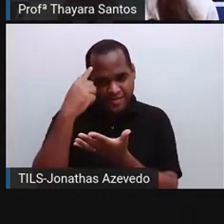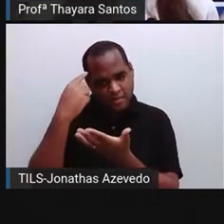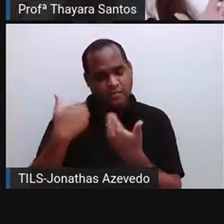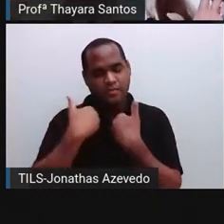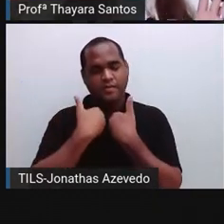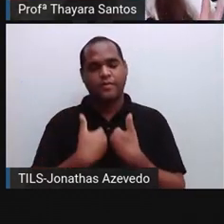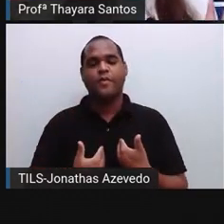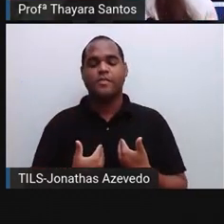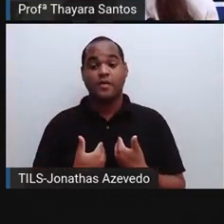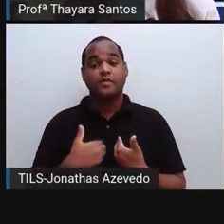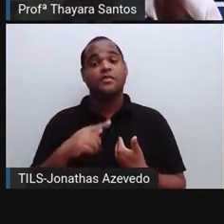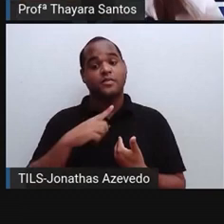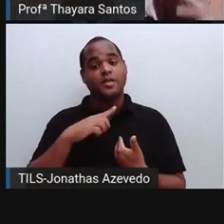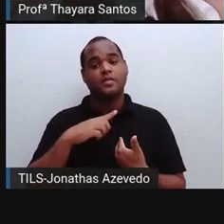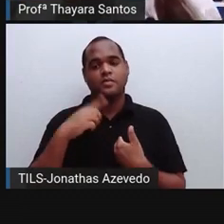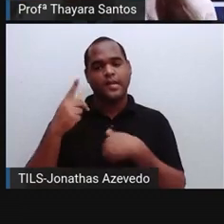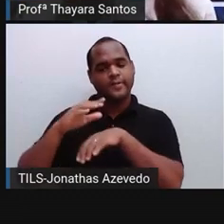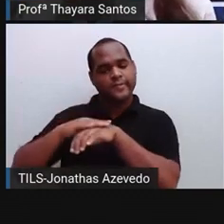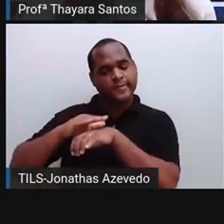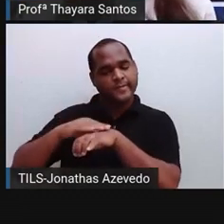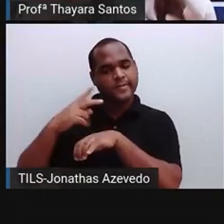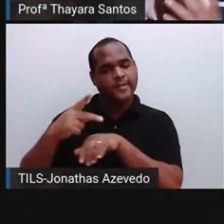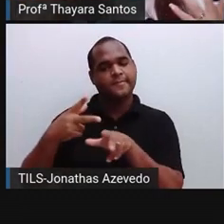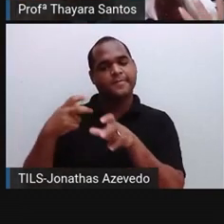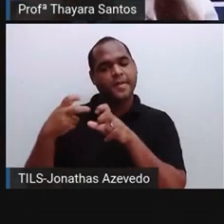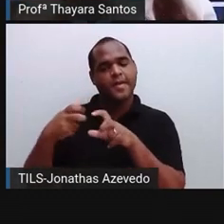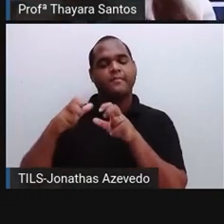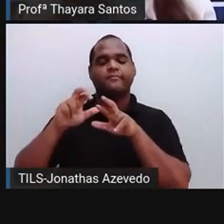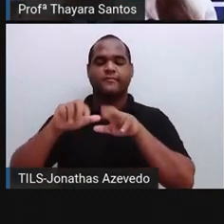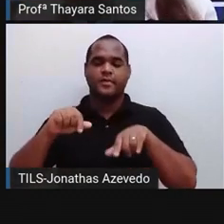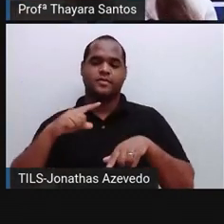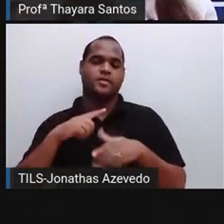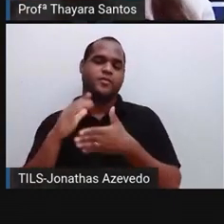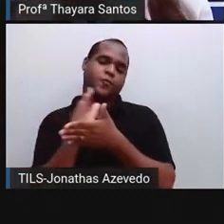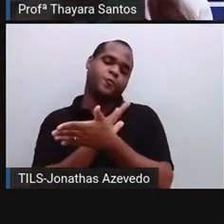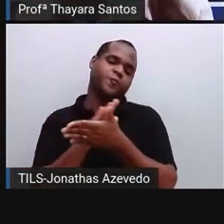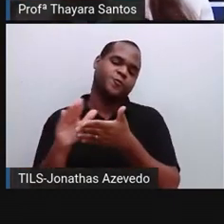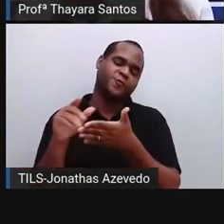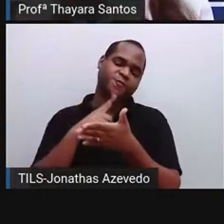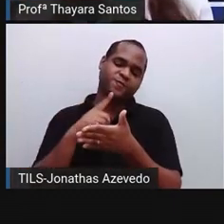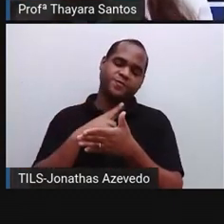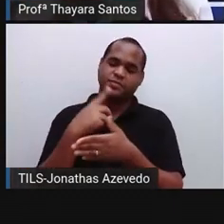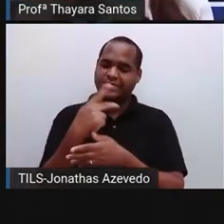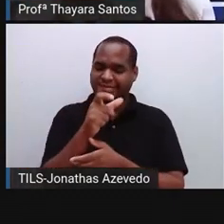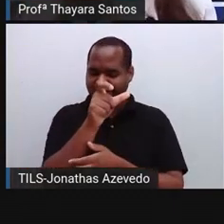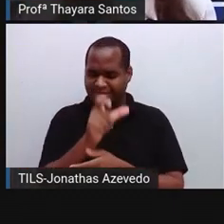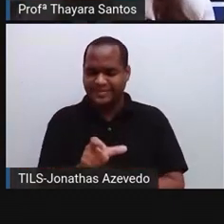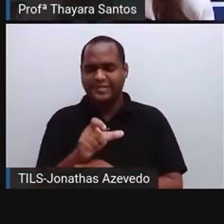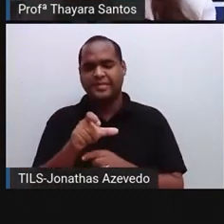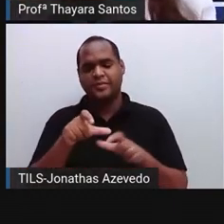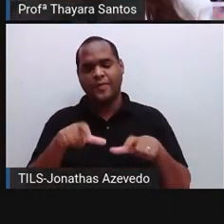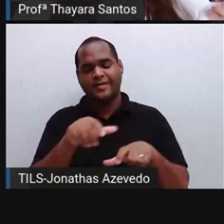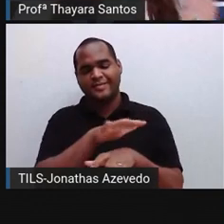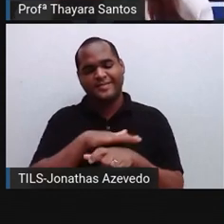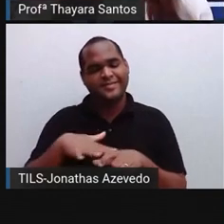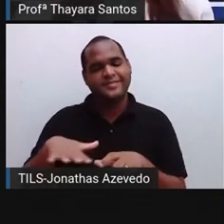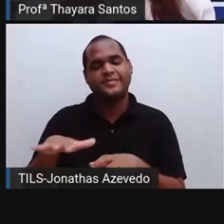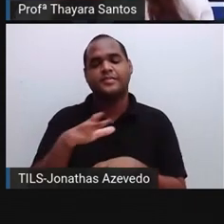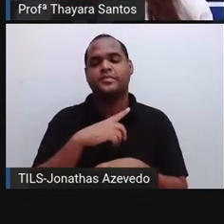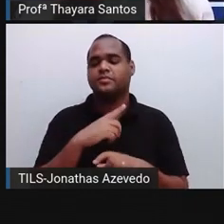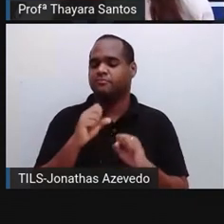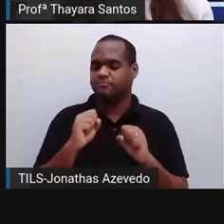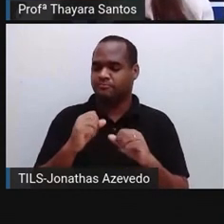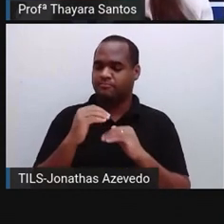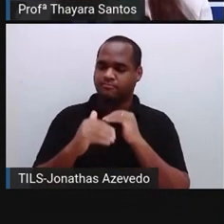corpo. É ele que percebe algumas coisas, né? Percebe os estímulos do ambiente, depois ele vai lá e